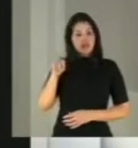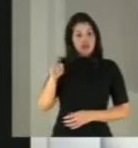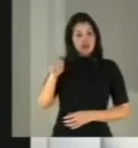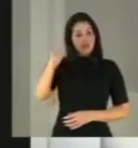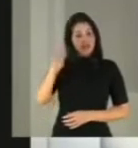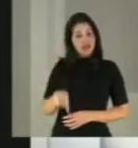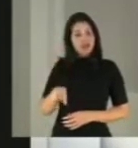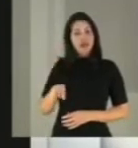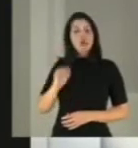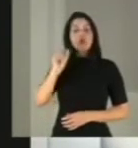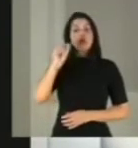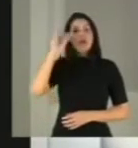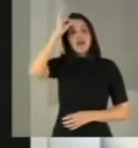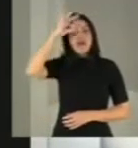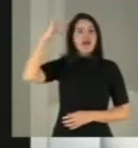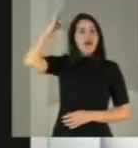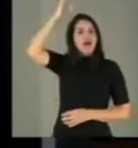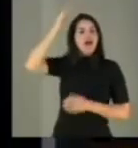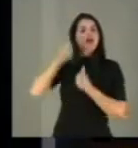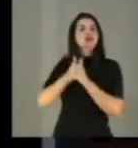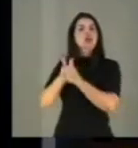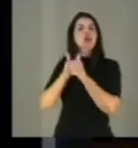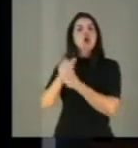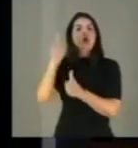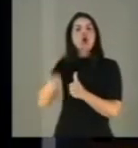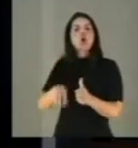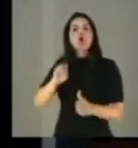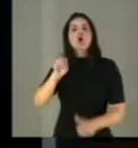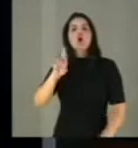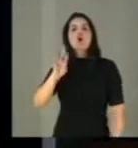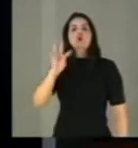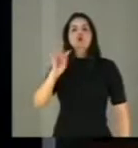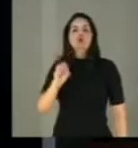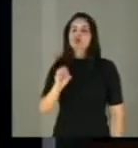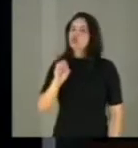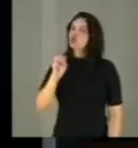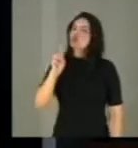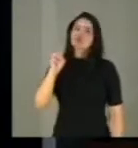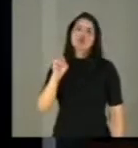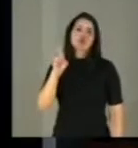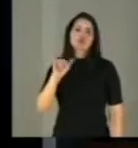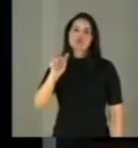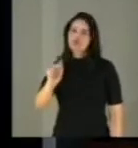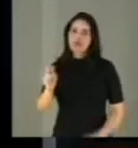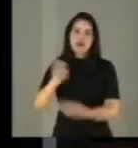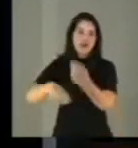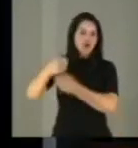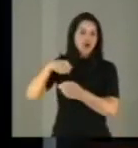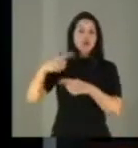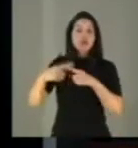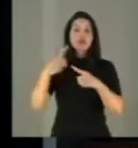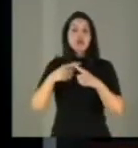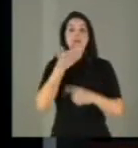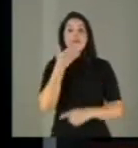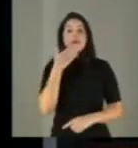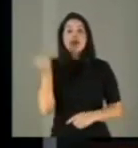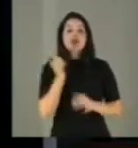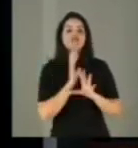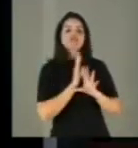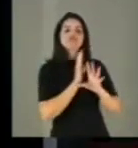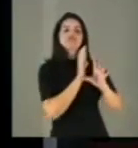pela mais sagrada doutrina da ortodoxia econômica, que reza que os melhores resultados